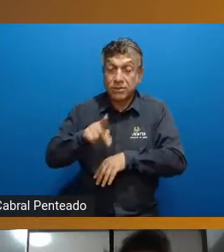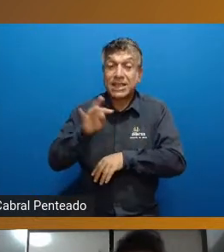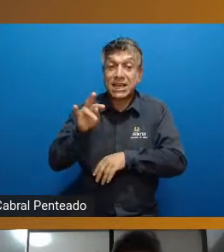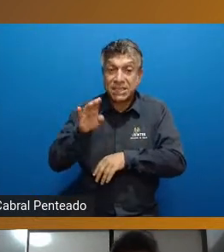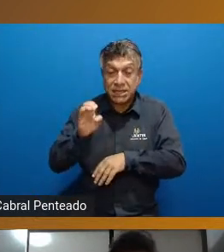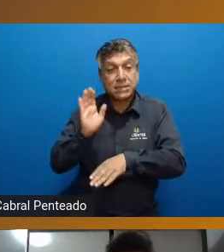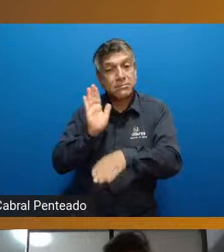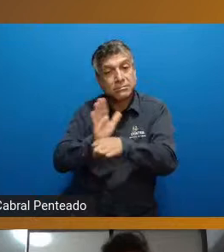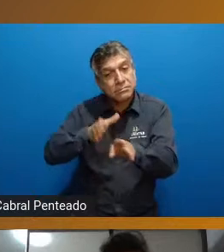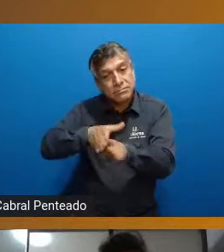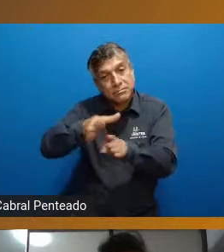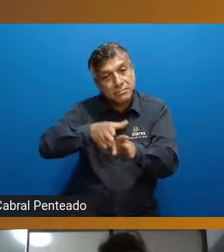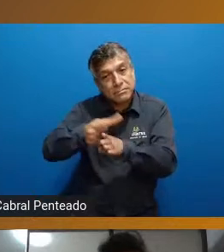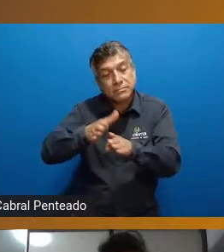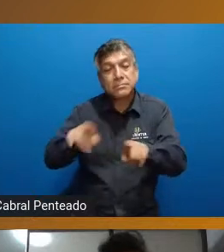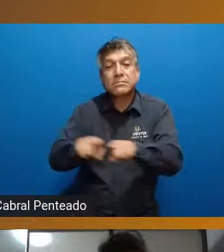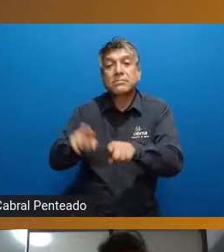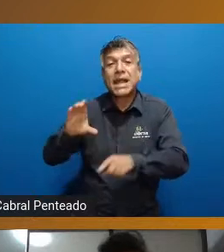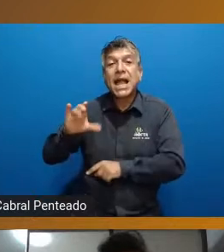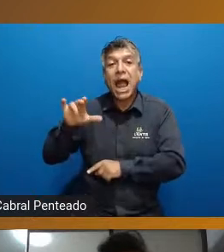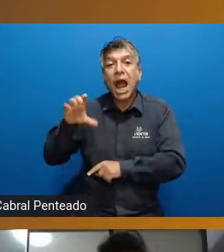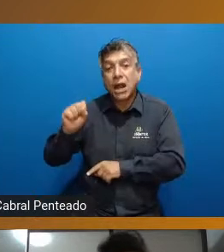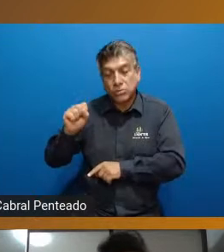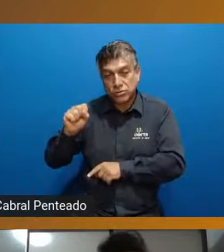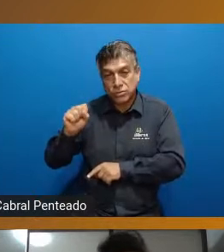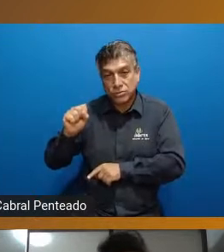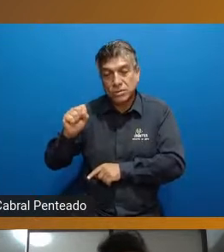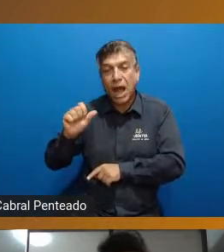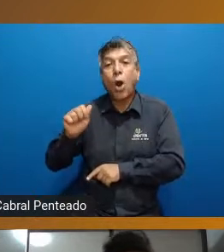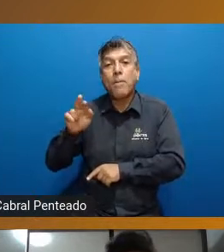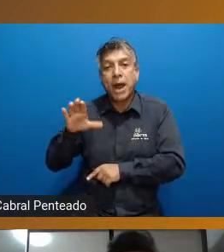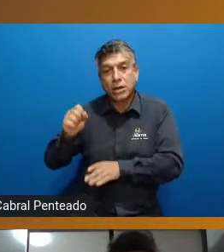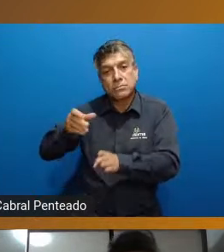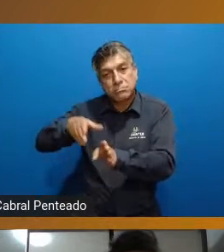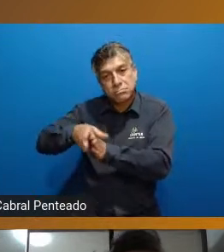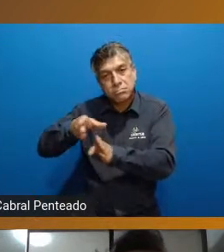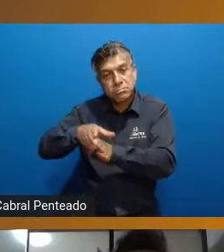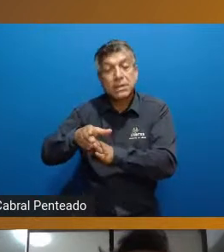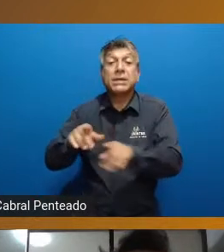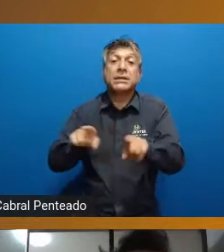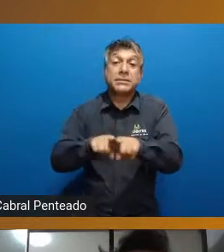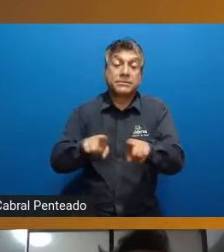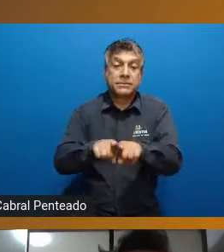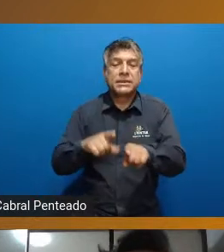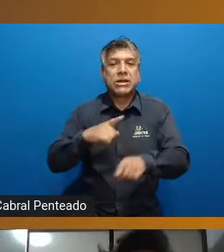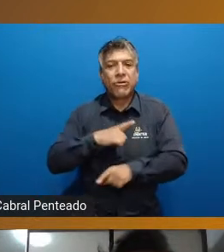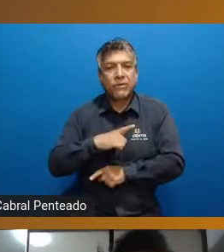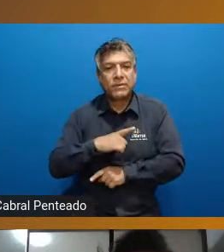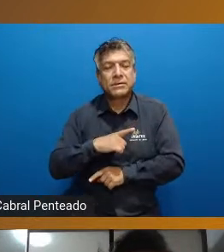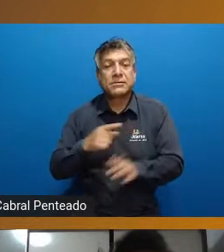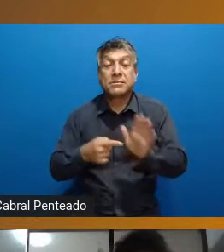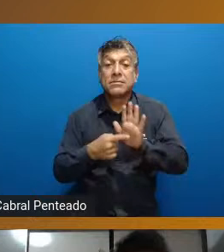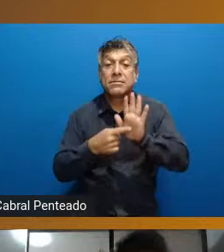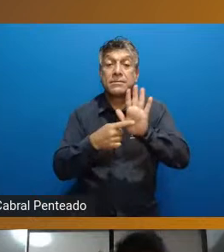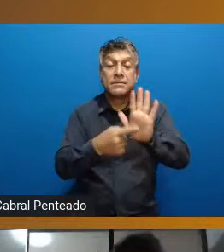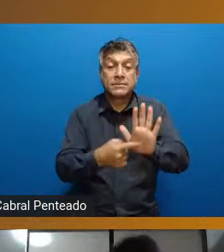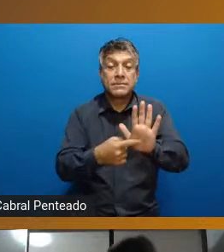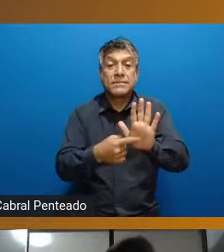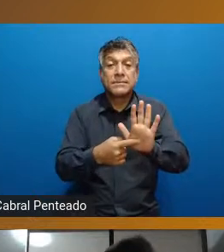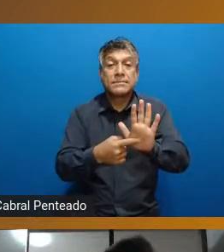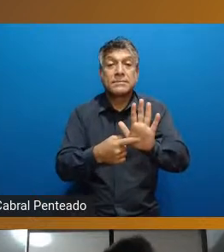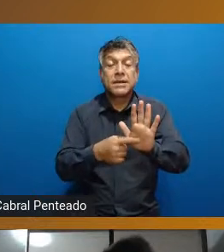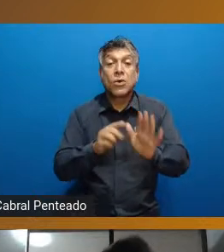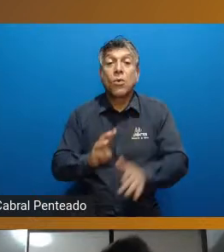e do Carlos Alberto Rodelfer. Além disso, nós temos também a apresentação do